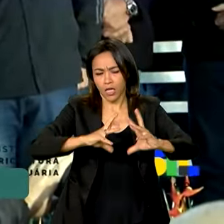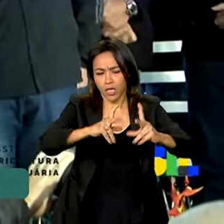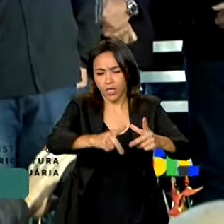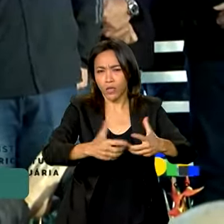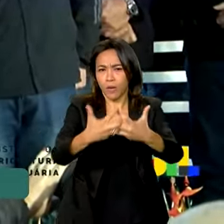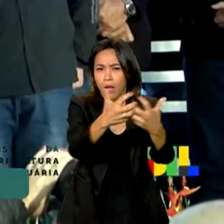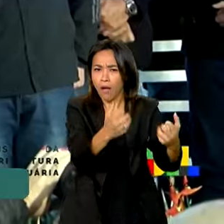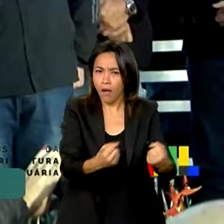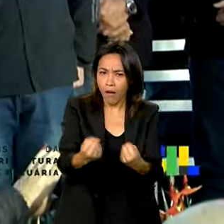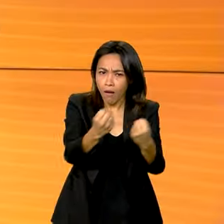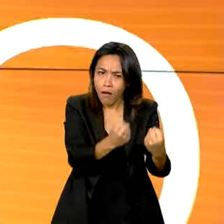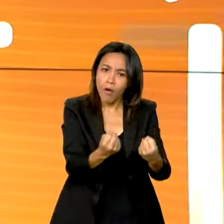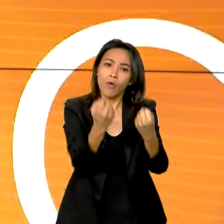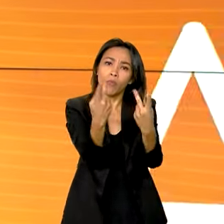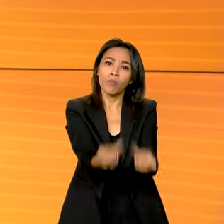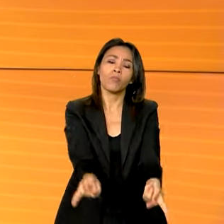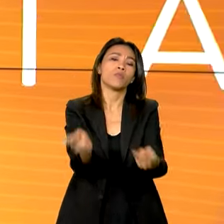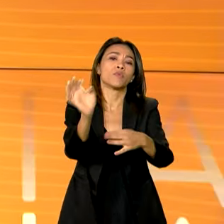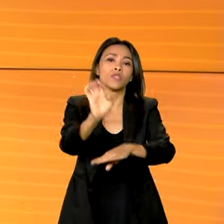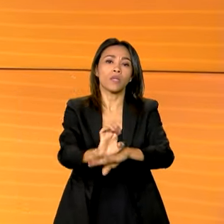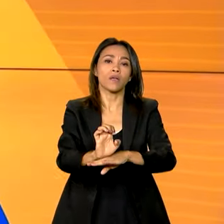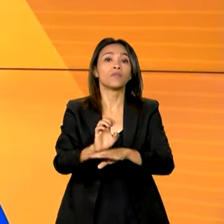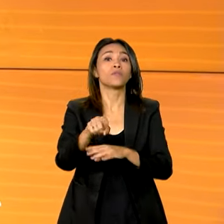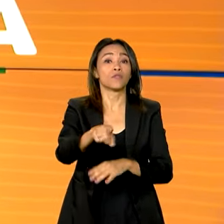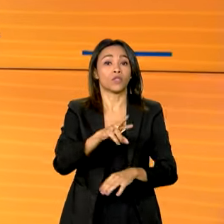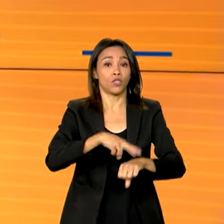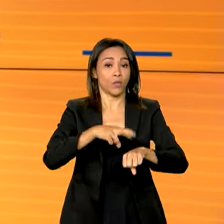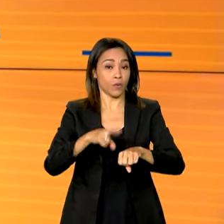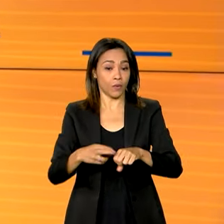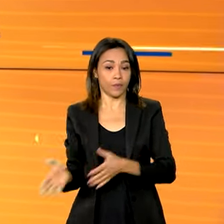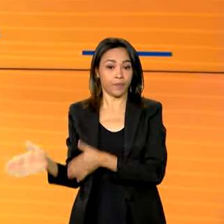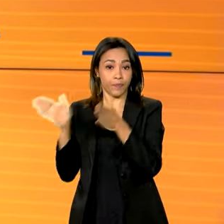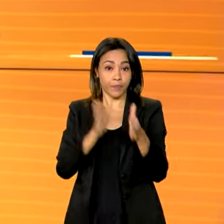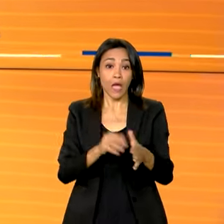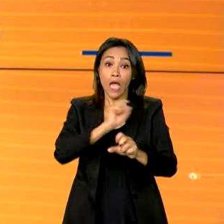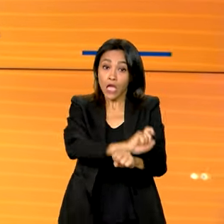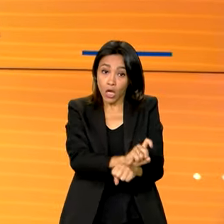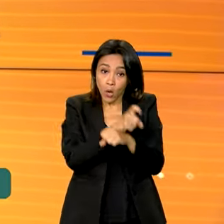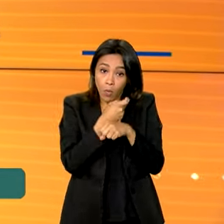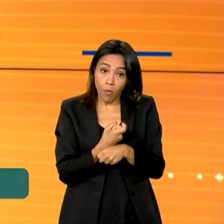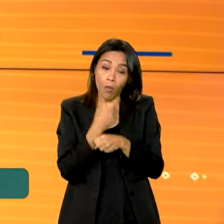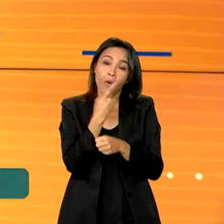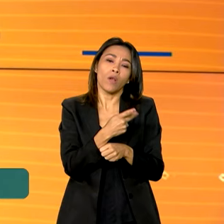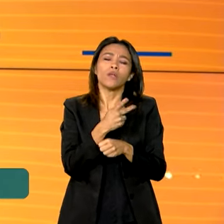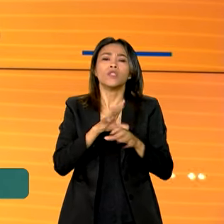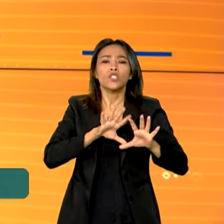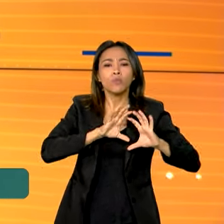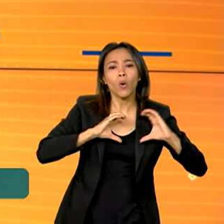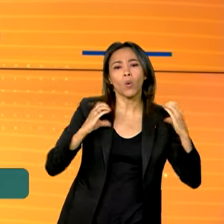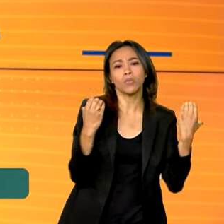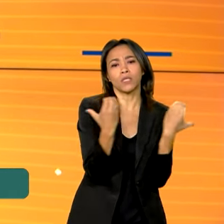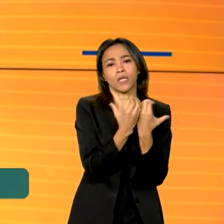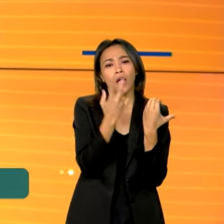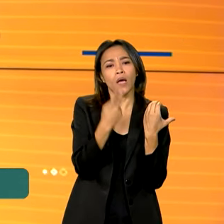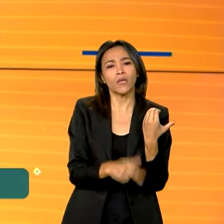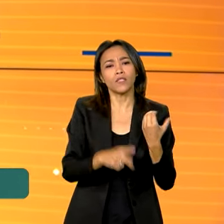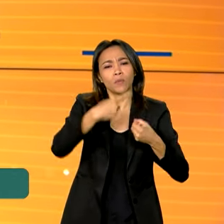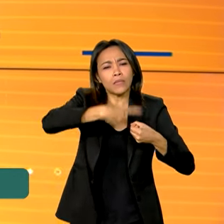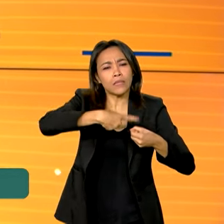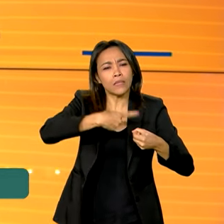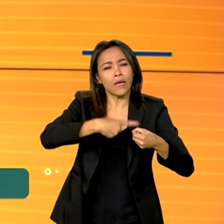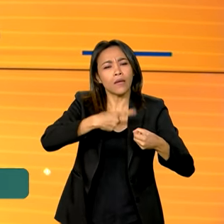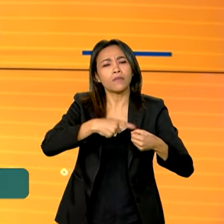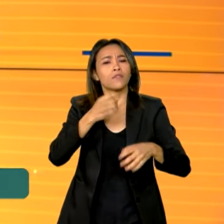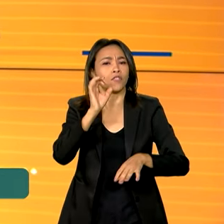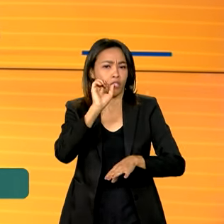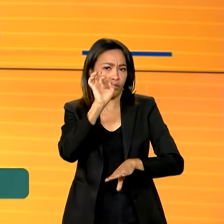do Estado de Rondônia. E olha, quilombolas da comunidade Bong, no município de Ilha das Flores, em Sergipe, vão